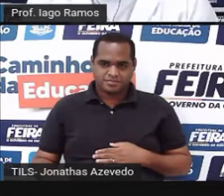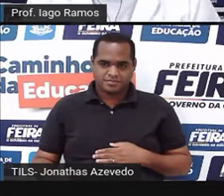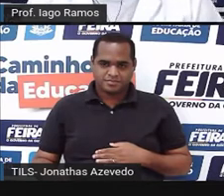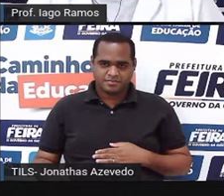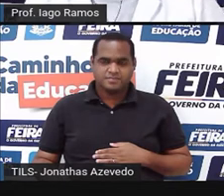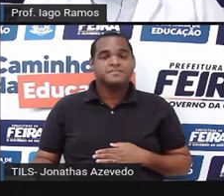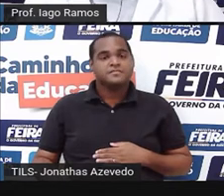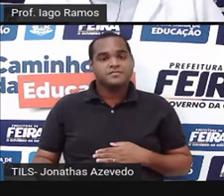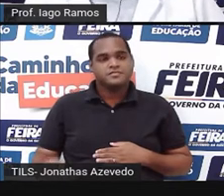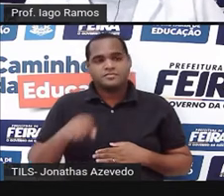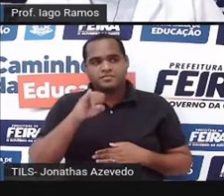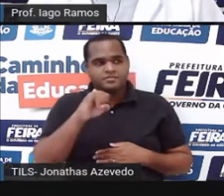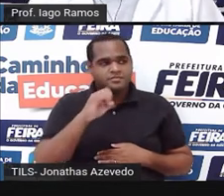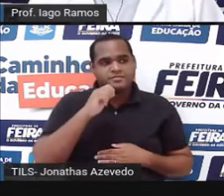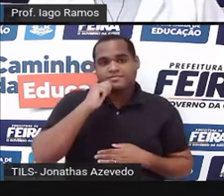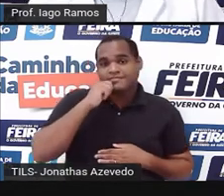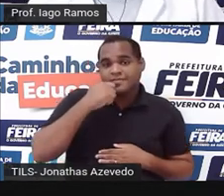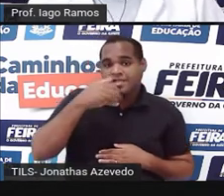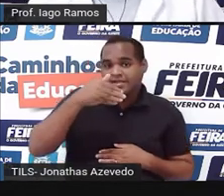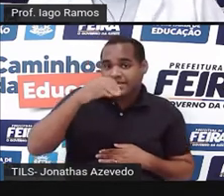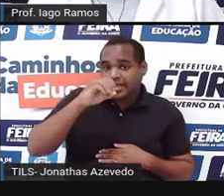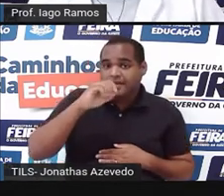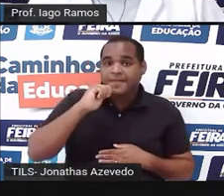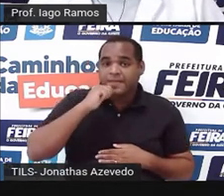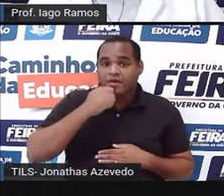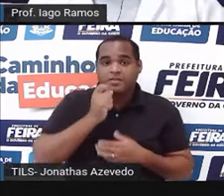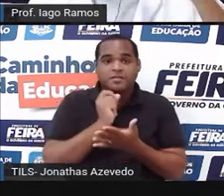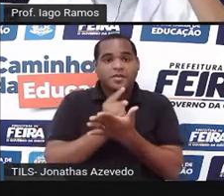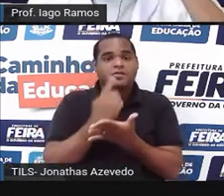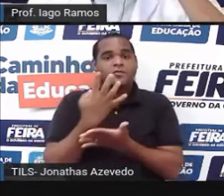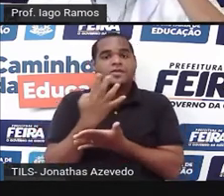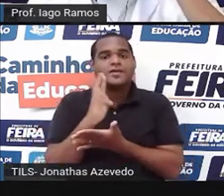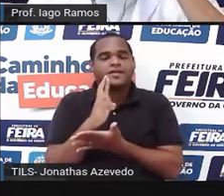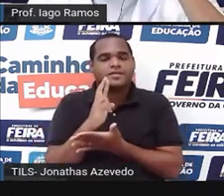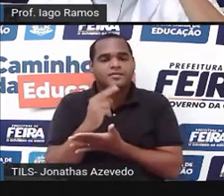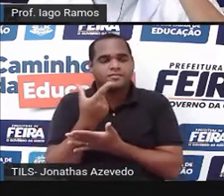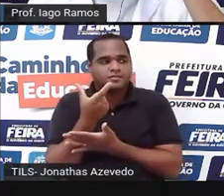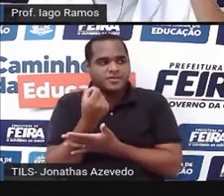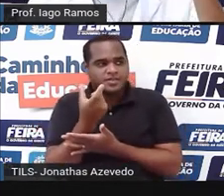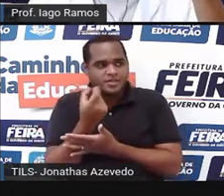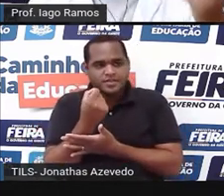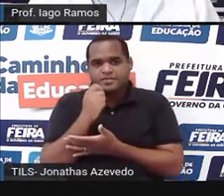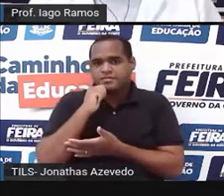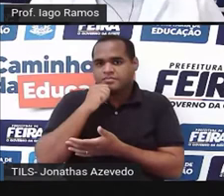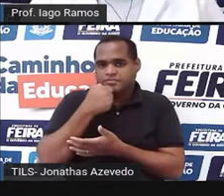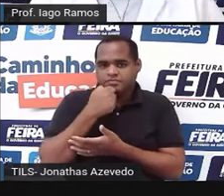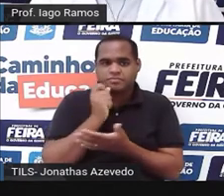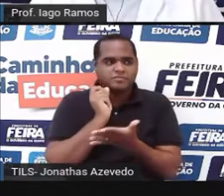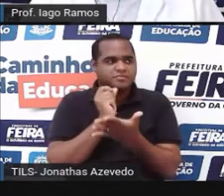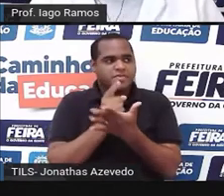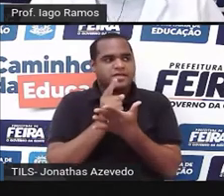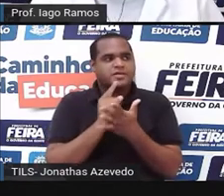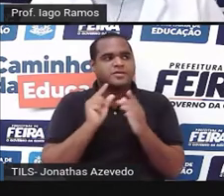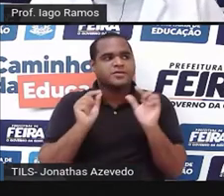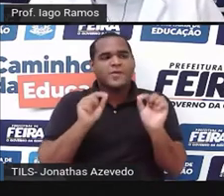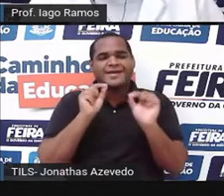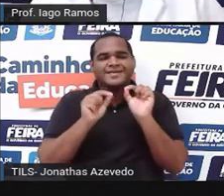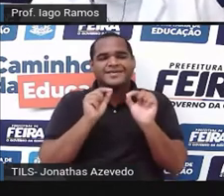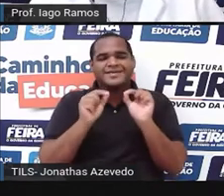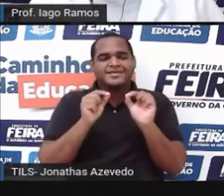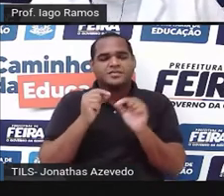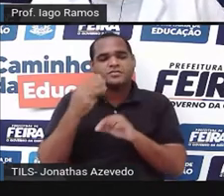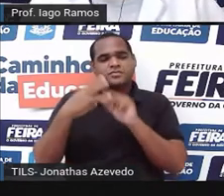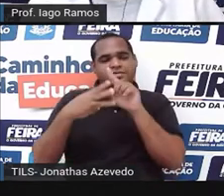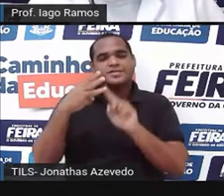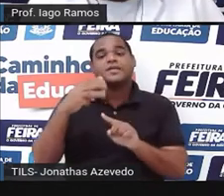Se por 10 pães se paga 4 reais, por 20 pães se paga. Qual dessas três